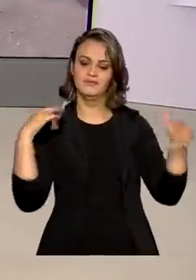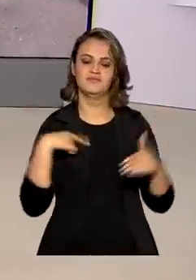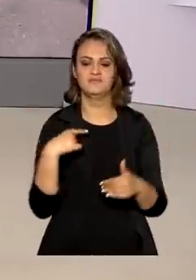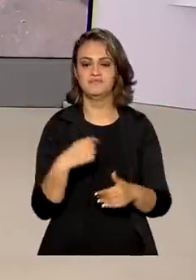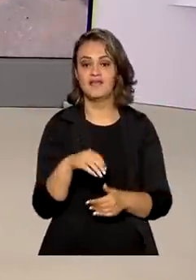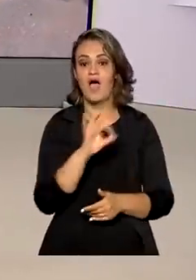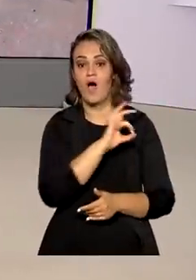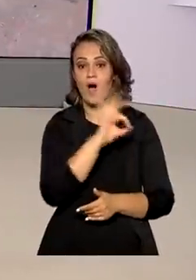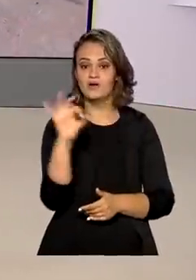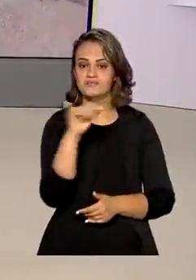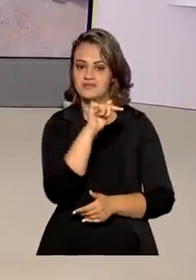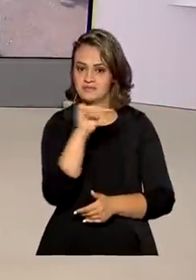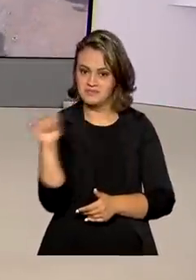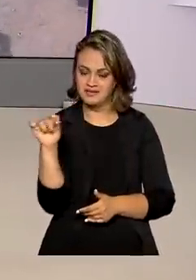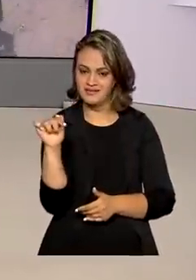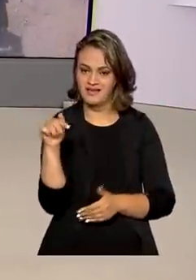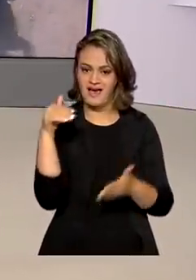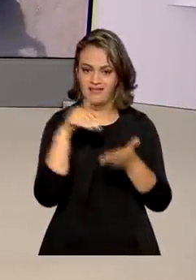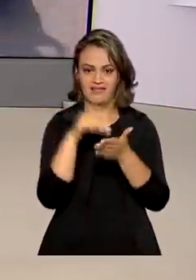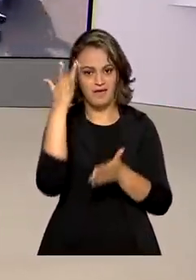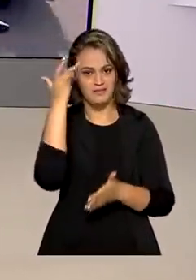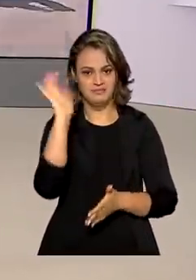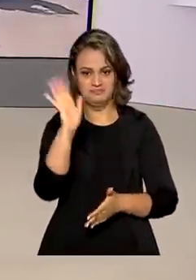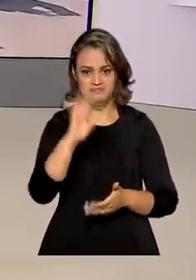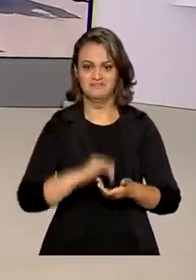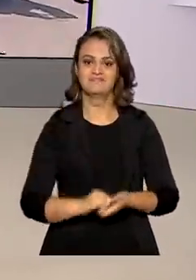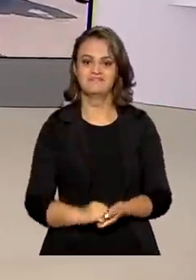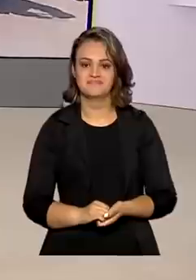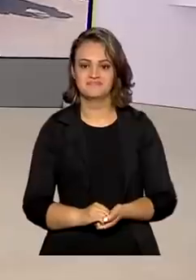Para você, uma ótima semana. Nos vemos amanhã. Até lá.